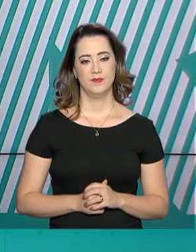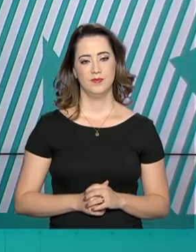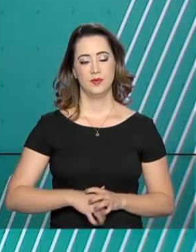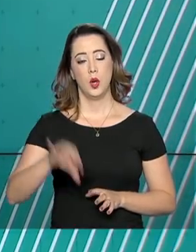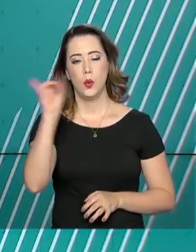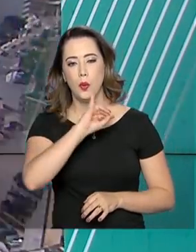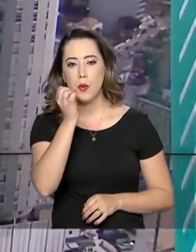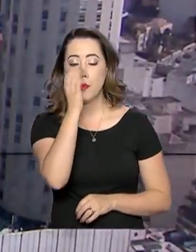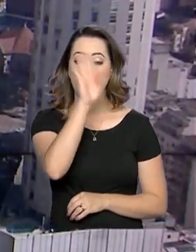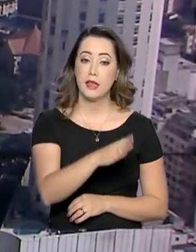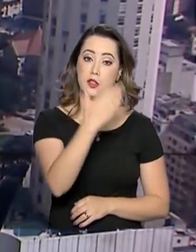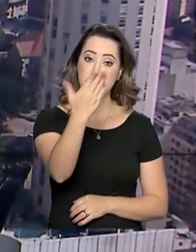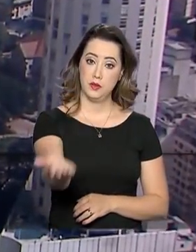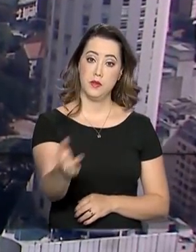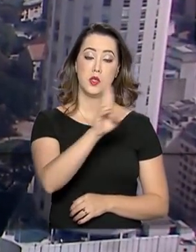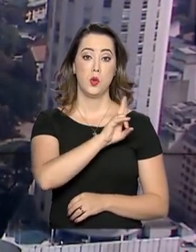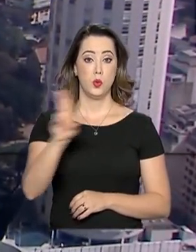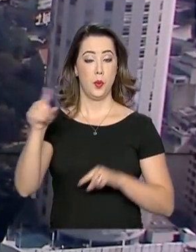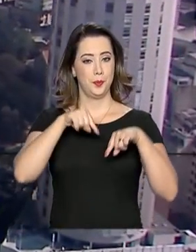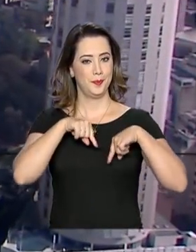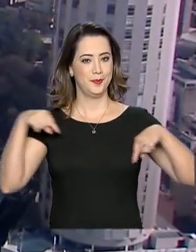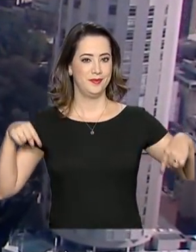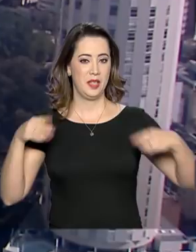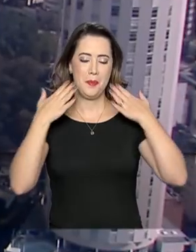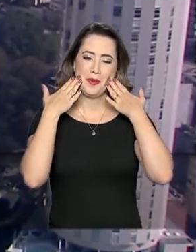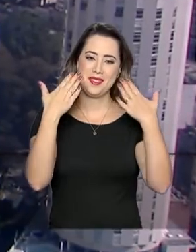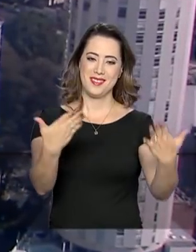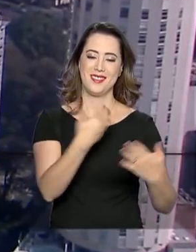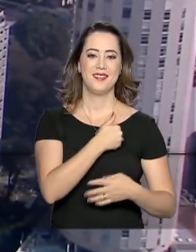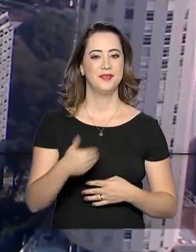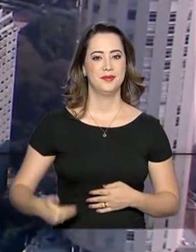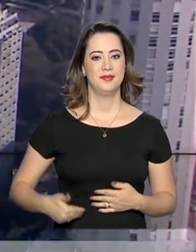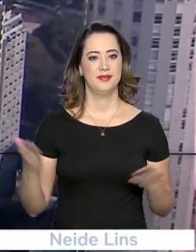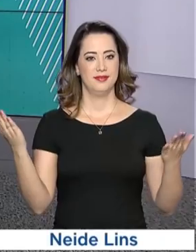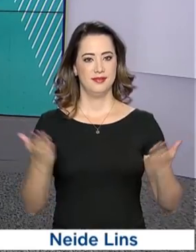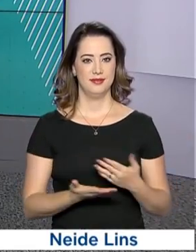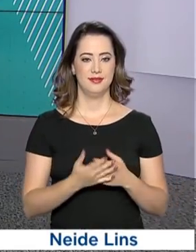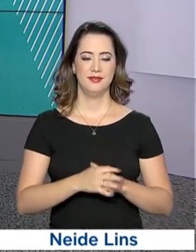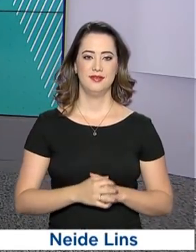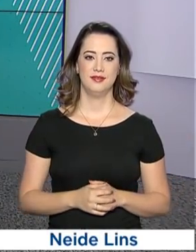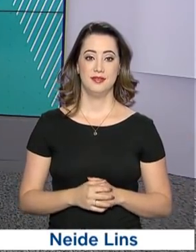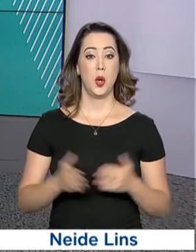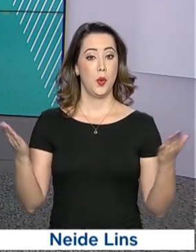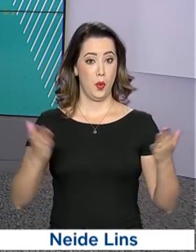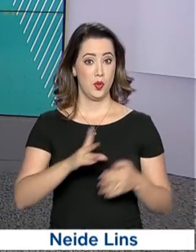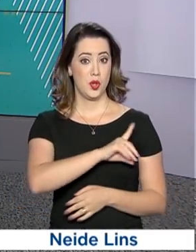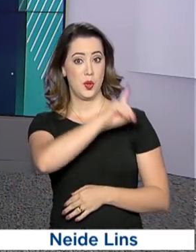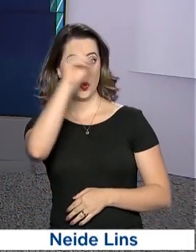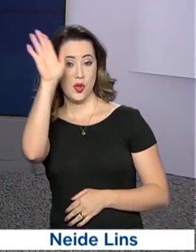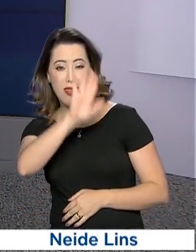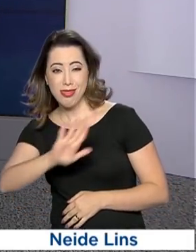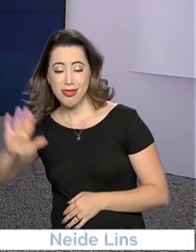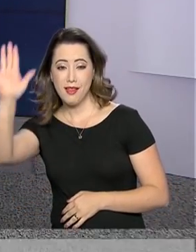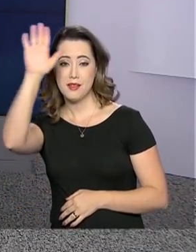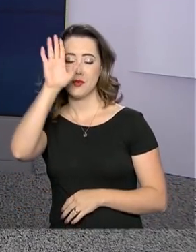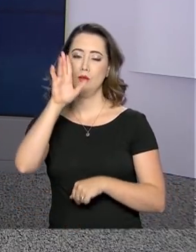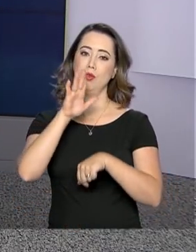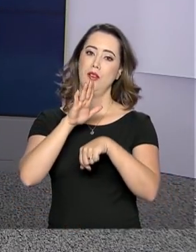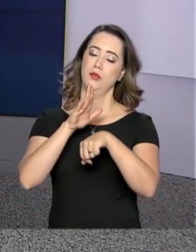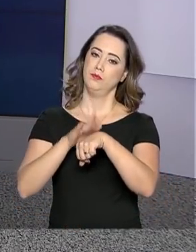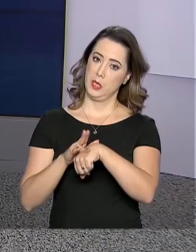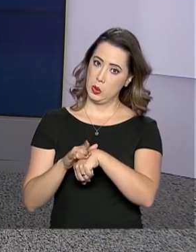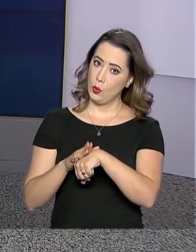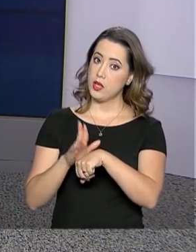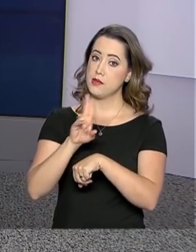Olá, boa tarde para você. Eu sou Roberto Camargo e está no ar o Governo Agora. Hoje é o Dia Nacional do Diabetes, uma